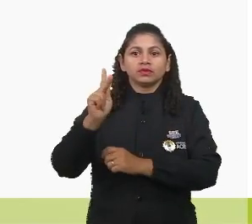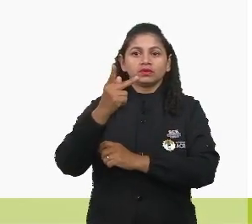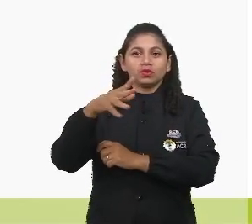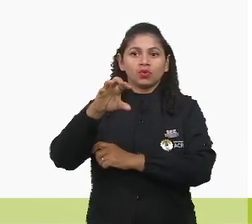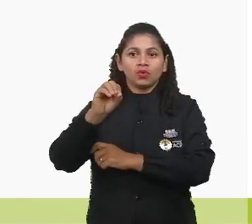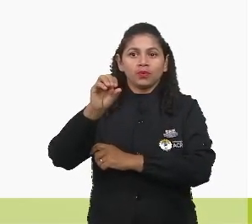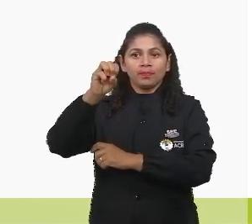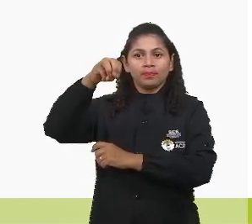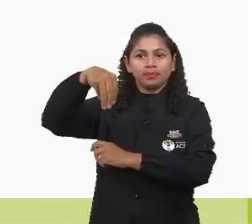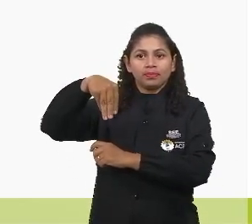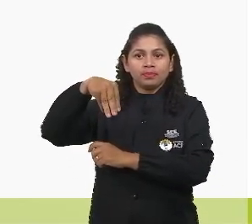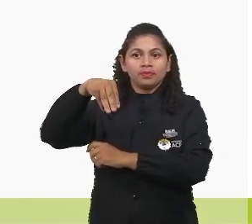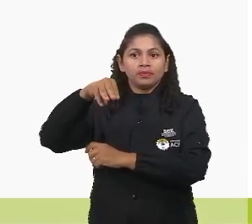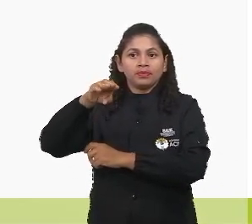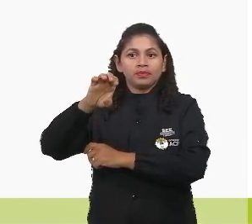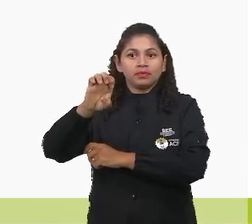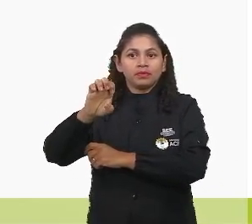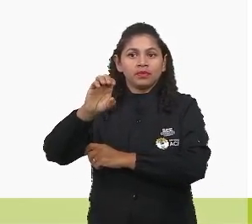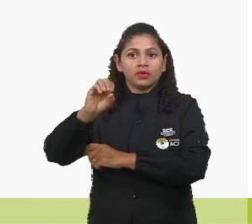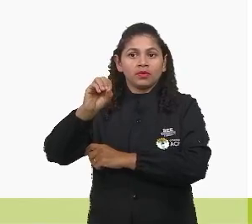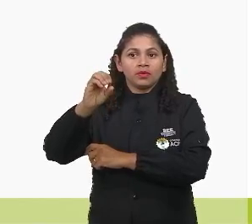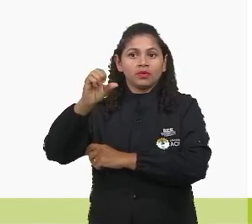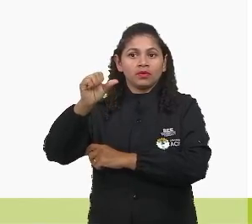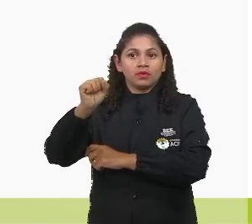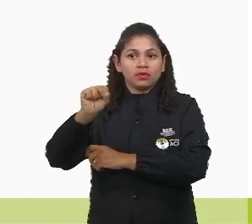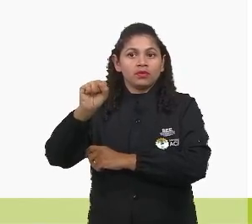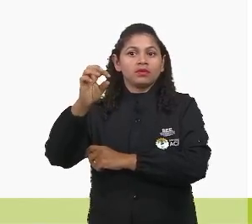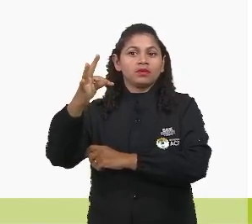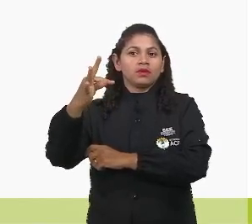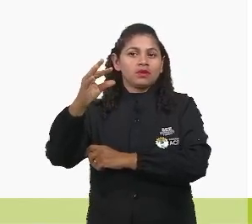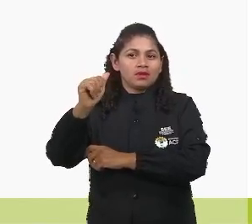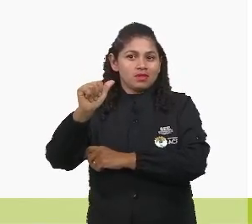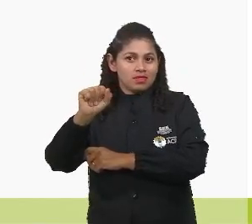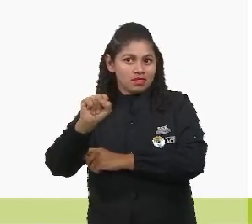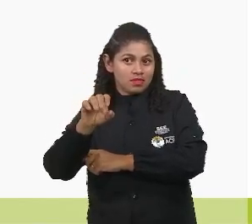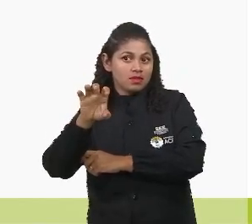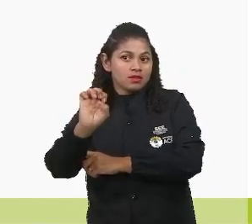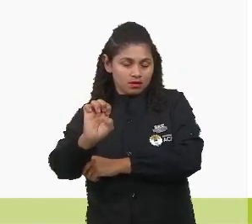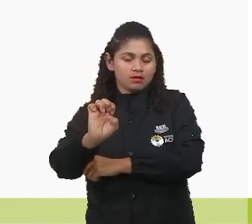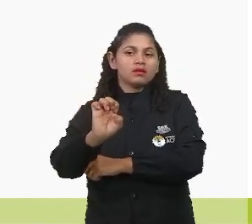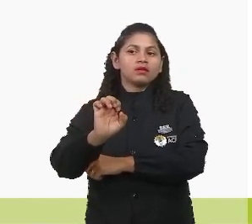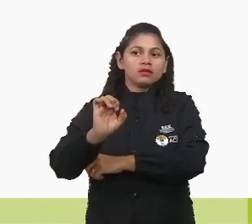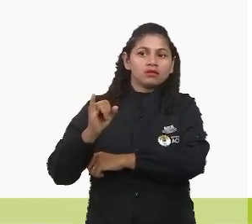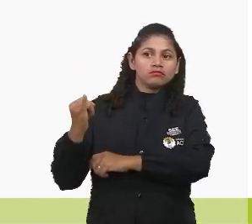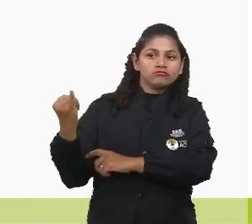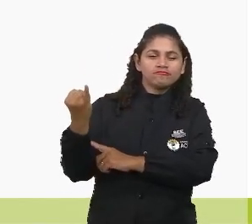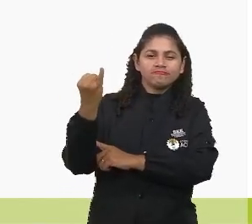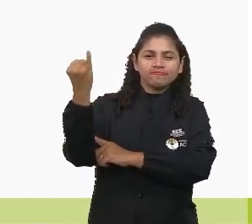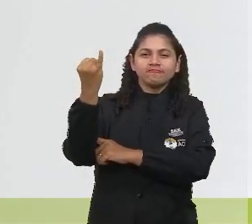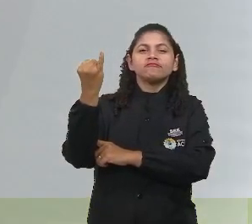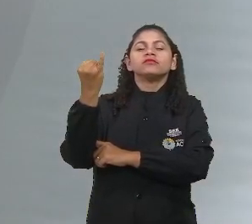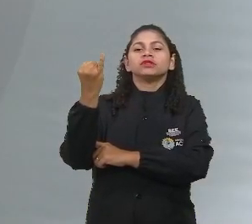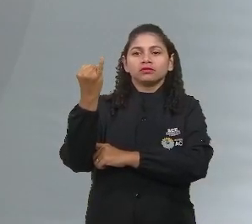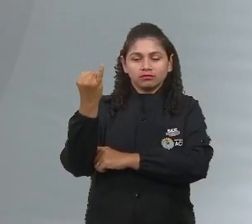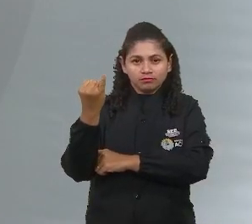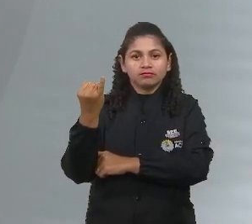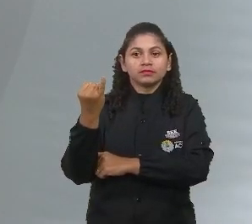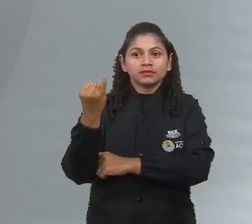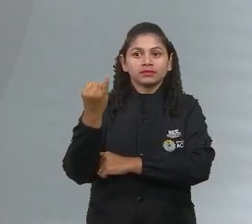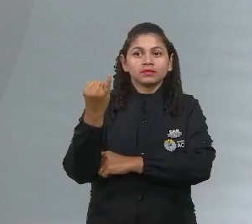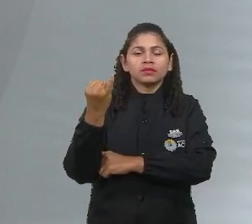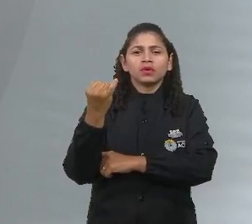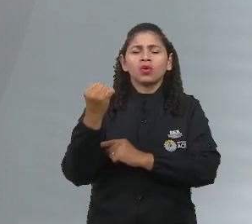fisiológico e motor do corpo é essencial para o aprimoramento técnico do exercício físico. Tá, professor, o mencionou, mas o senhor não me diz o que é a